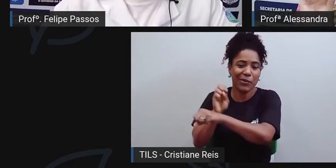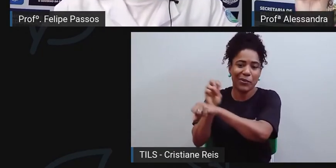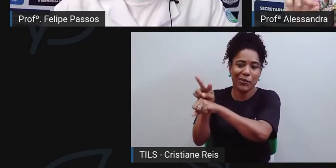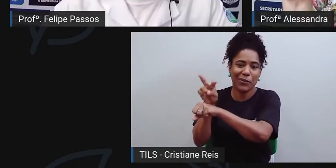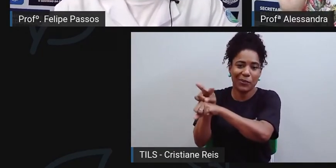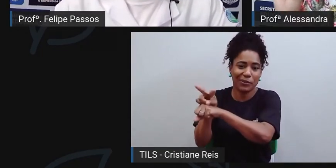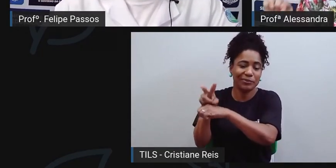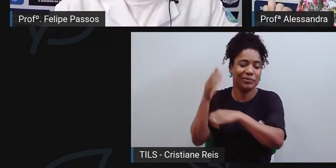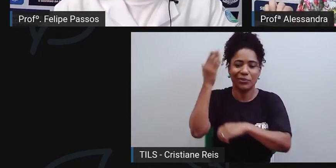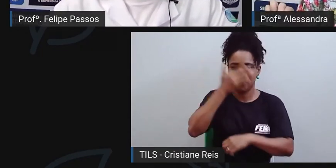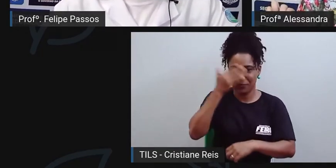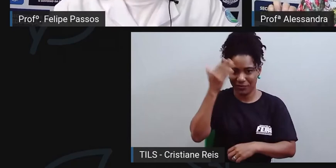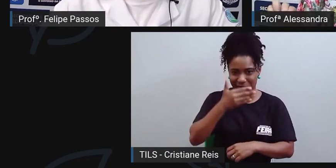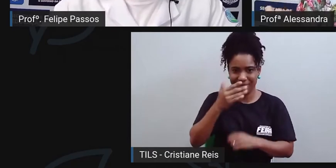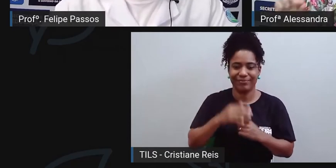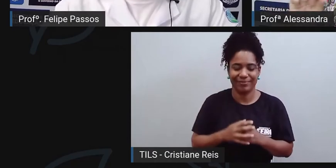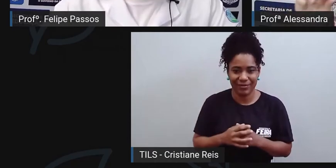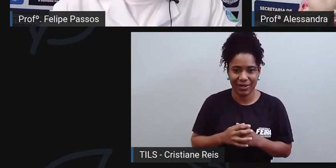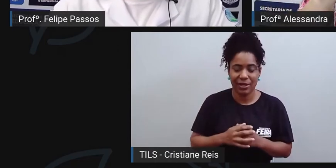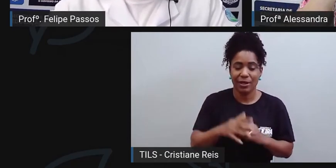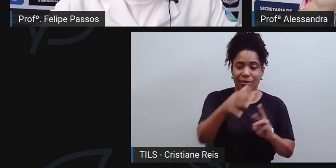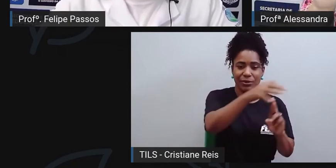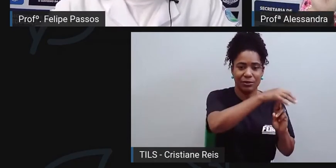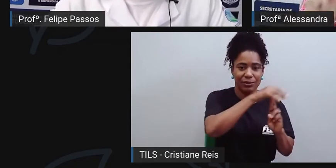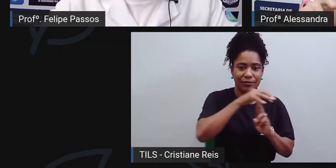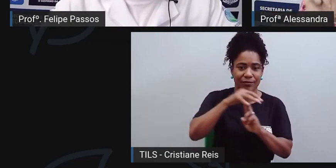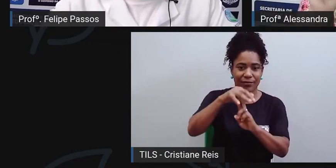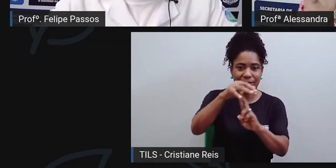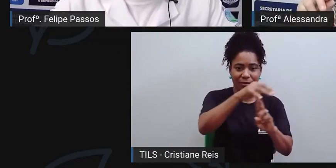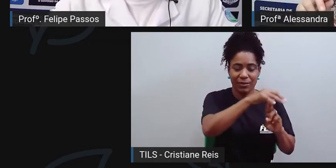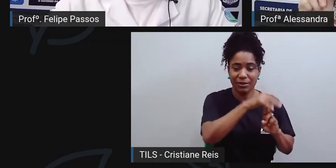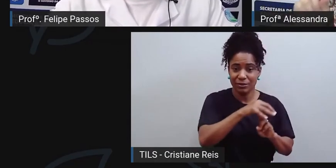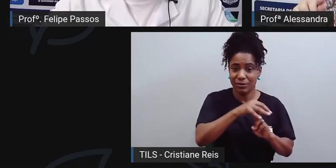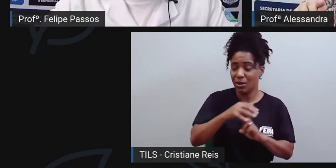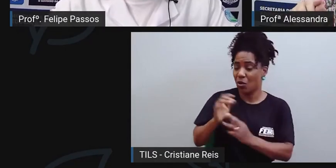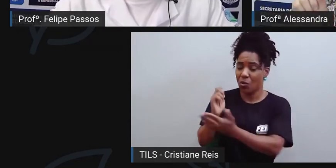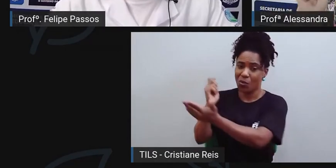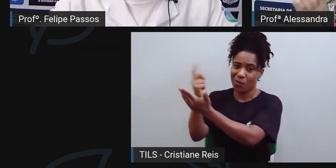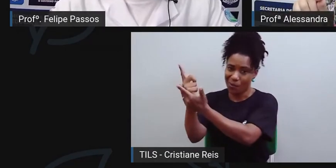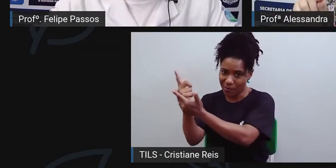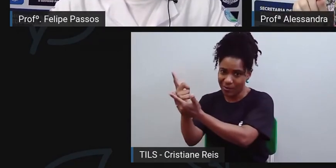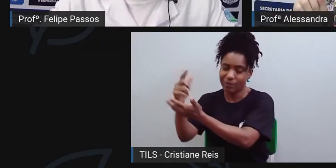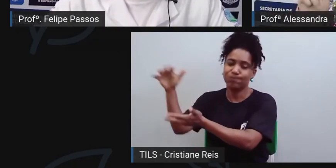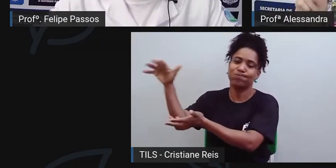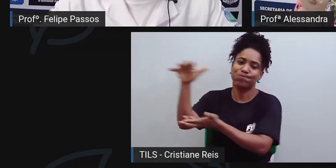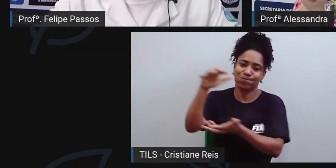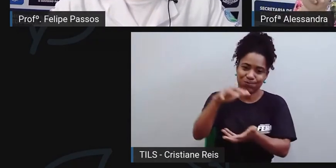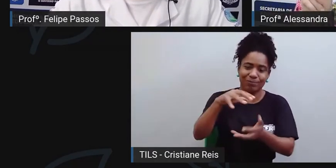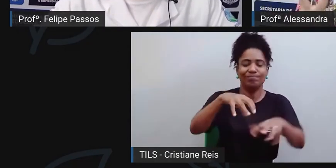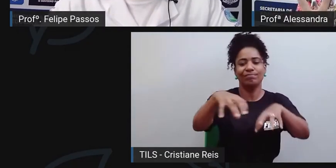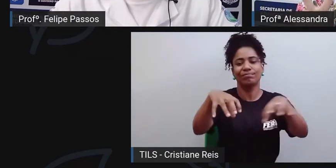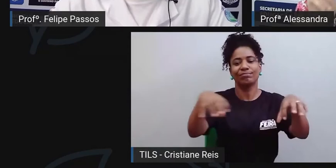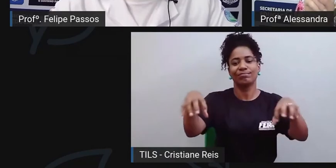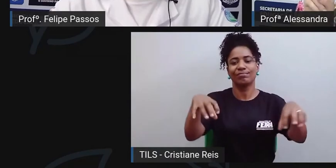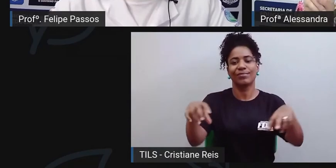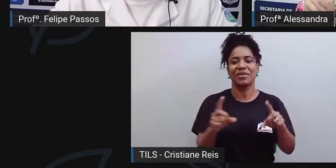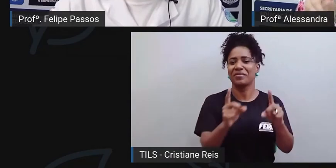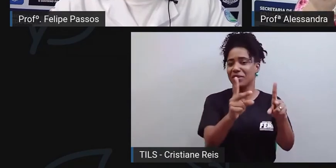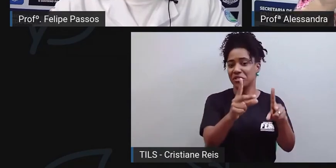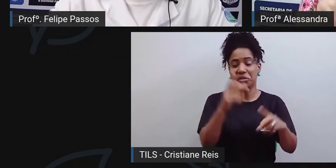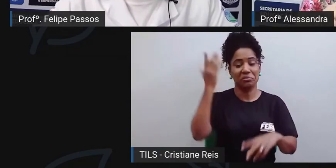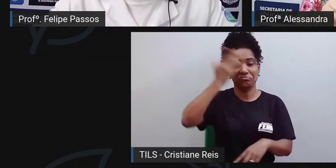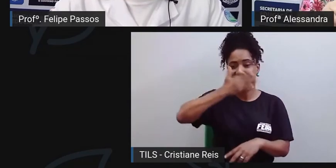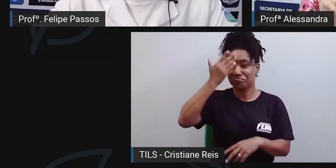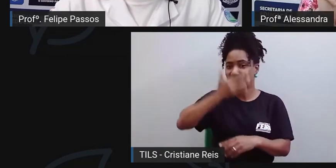não necessariamente ele é o produtor, o feirante pode ser apenas a pessoa que está comercializando, porque a gente vai ter dois tipos de feirante.